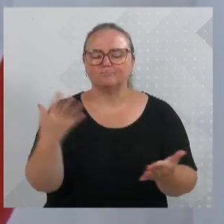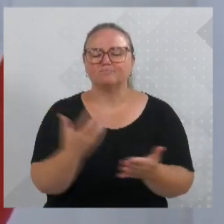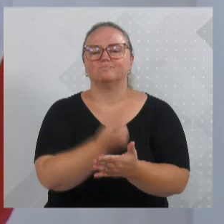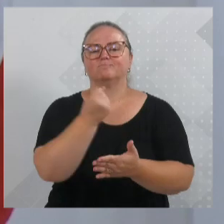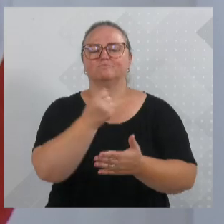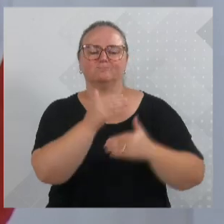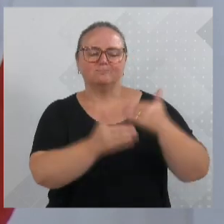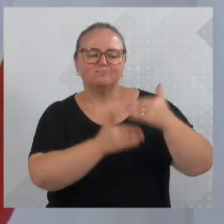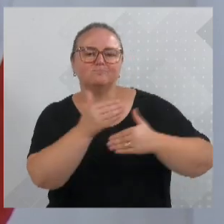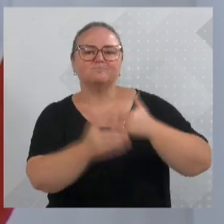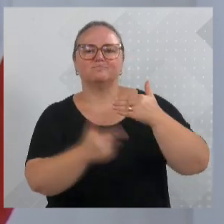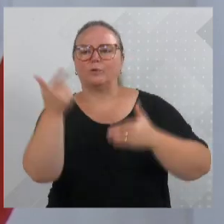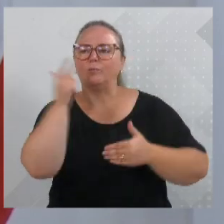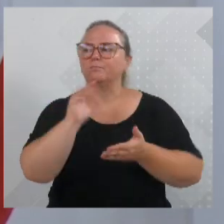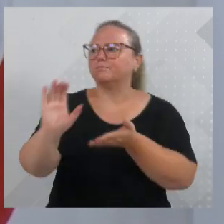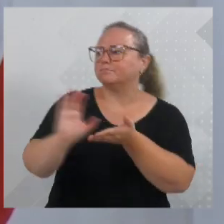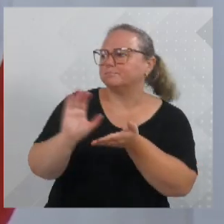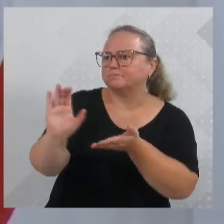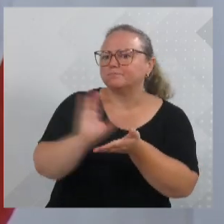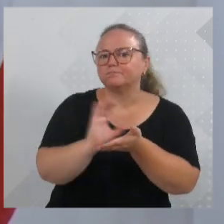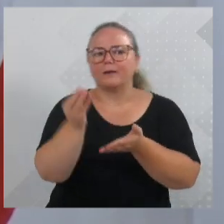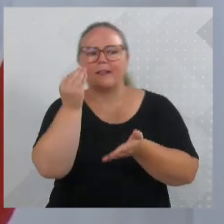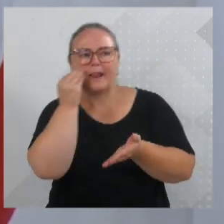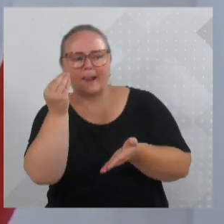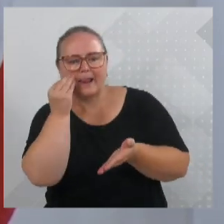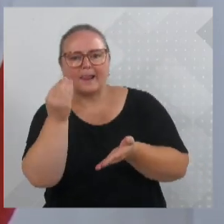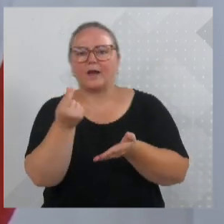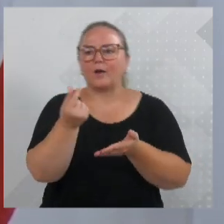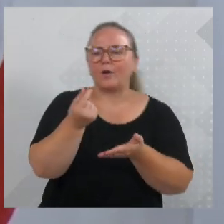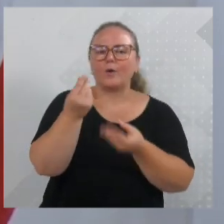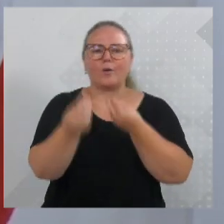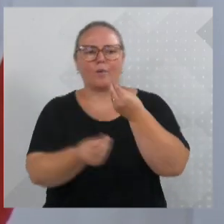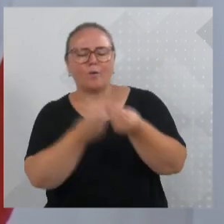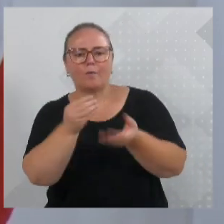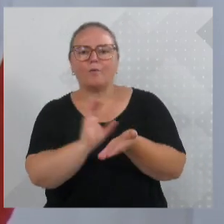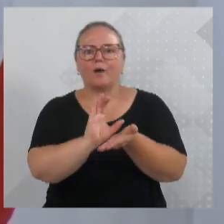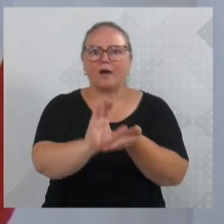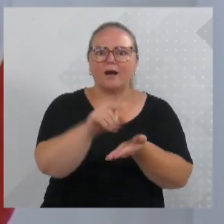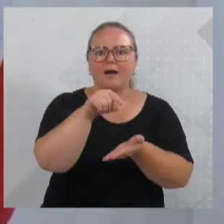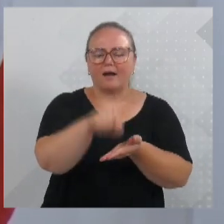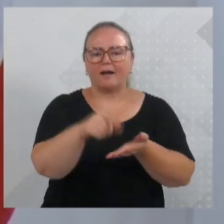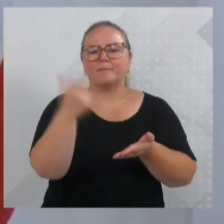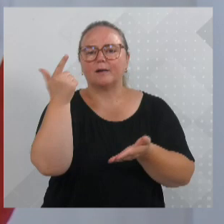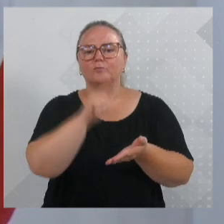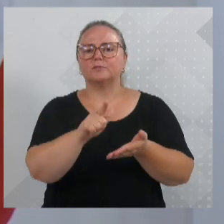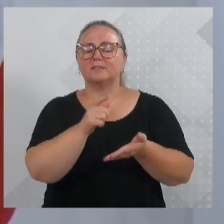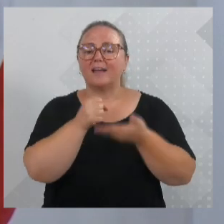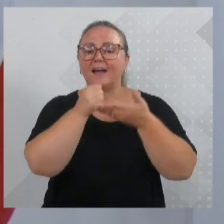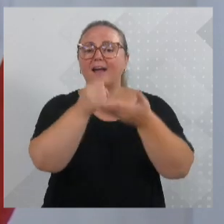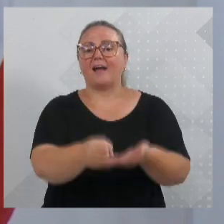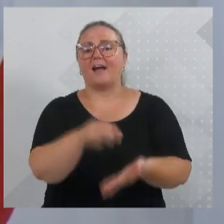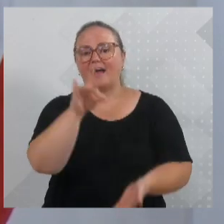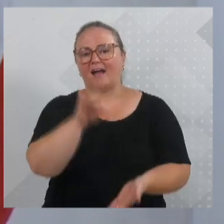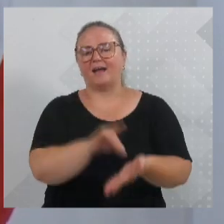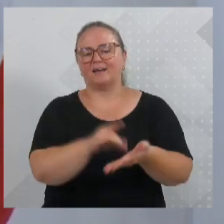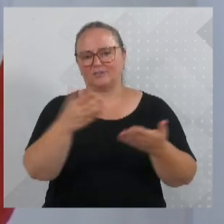estão colocando, da busca de recursos, de subvenções, enfim, de emendas, para ajudar de forma concreta na sala